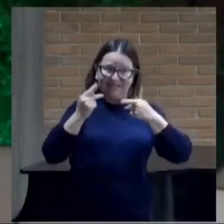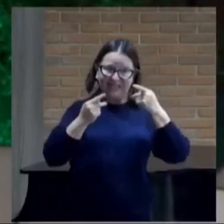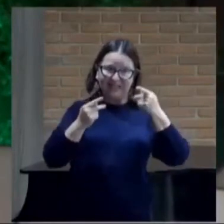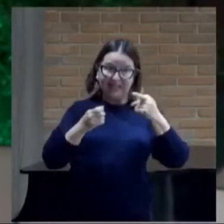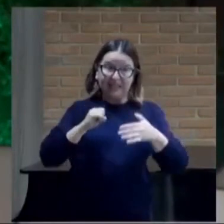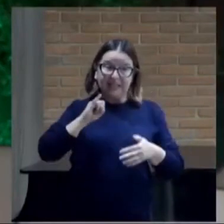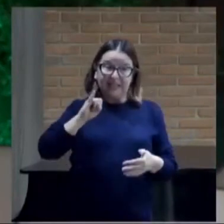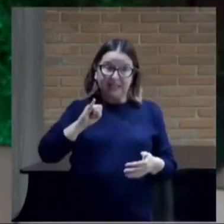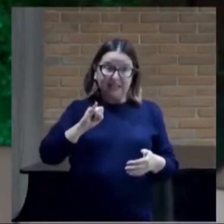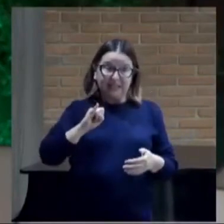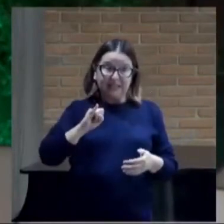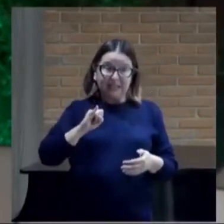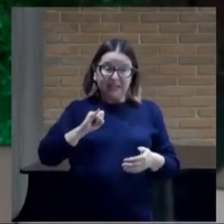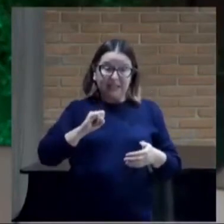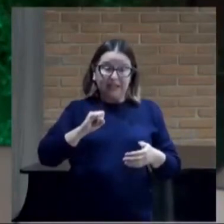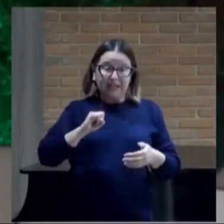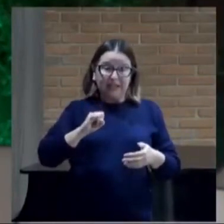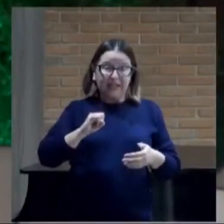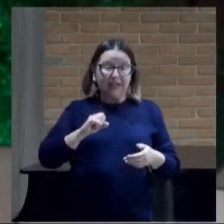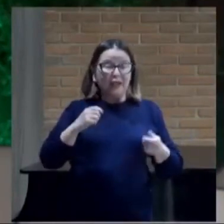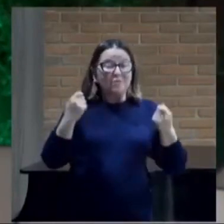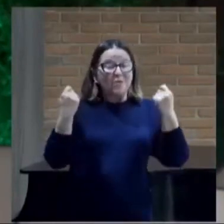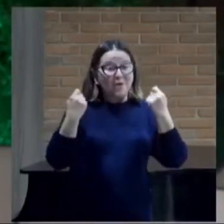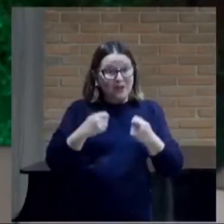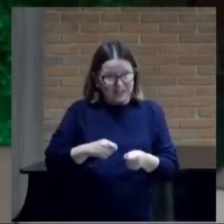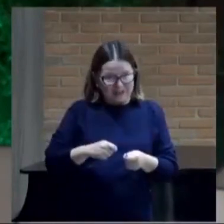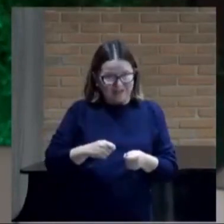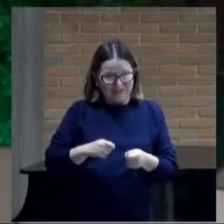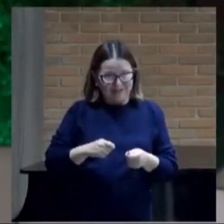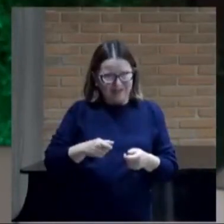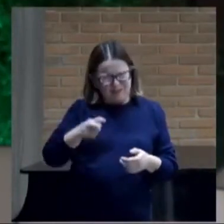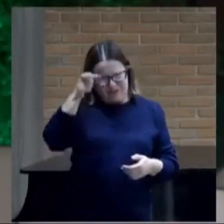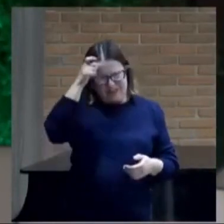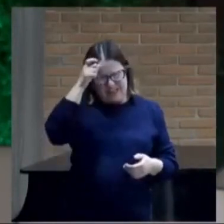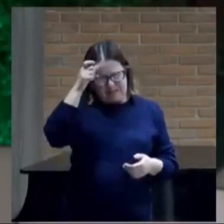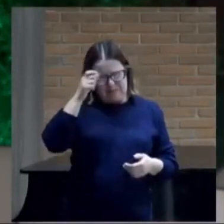se possível ele enganaria até os eleitos mas não é possível